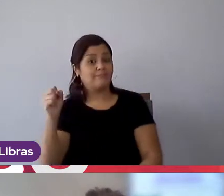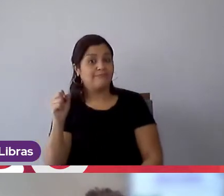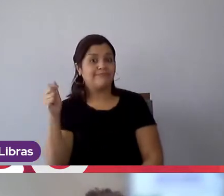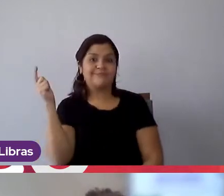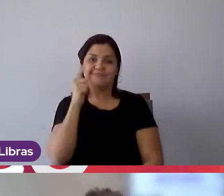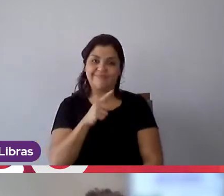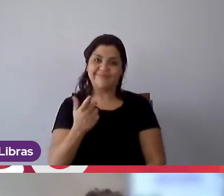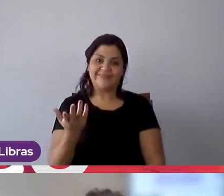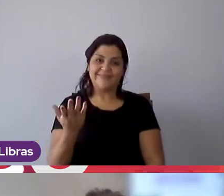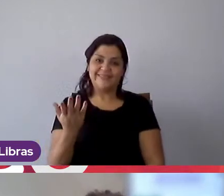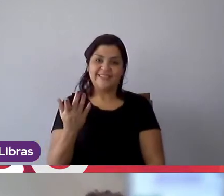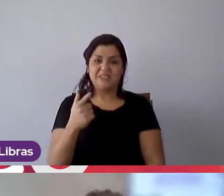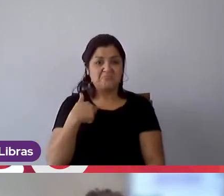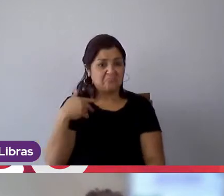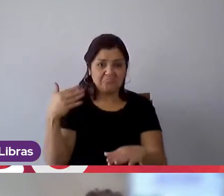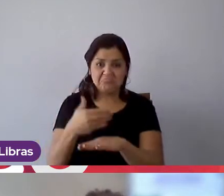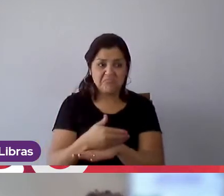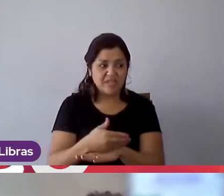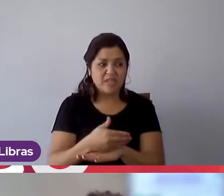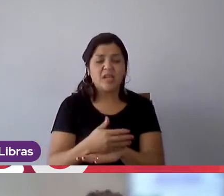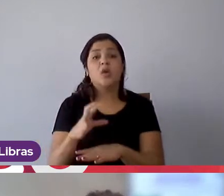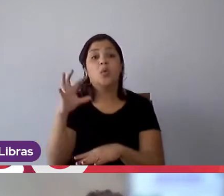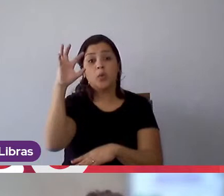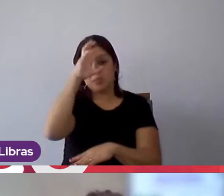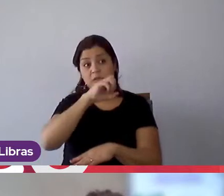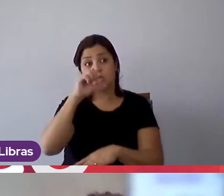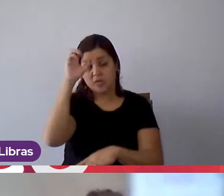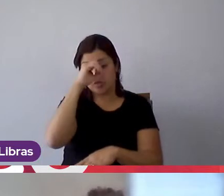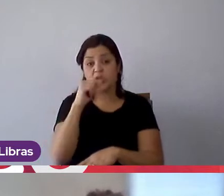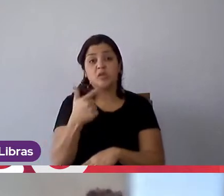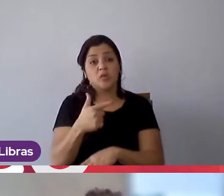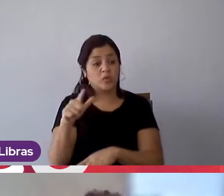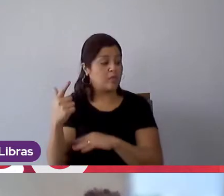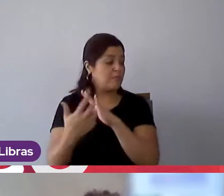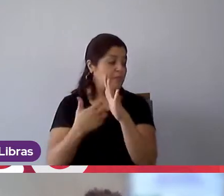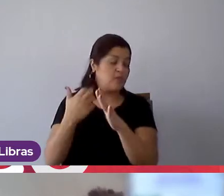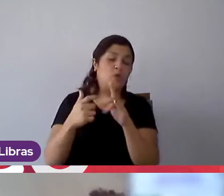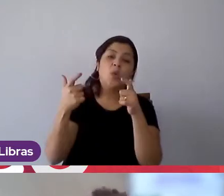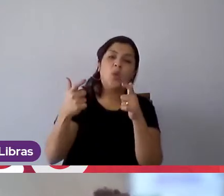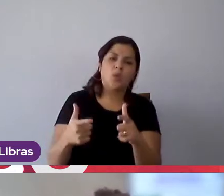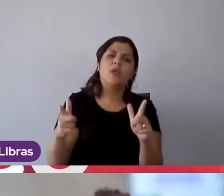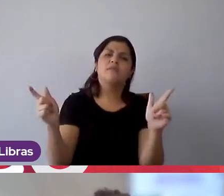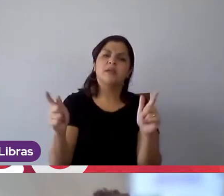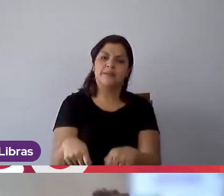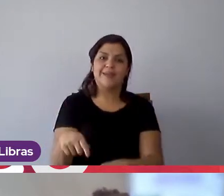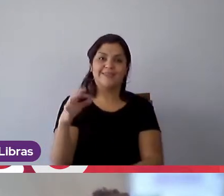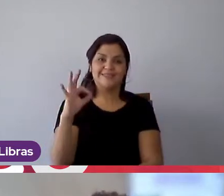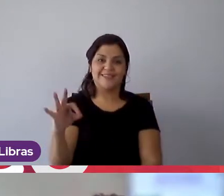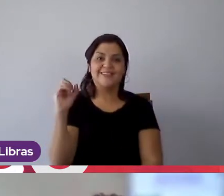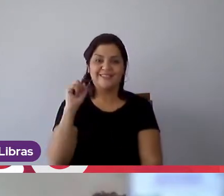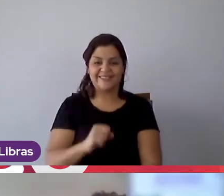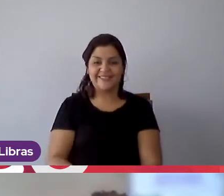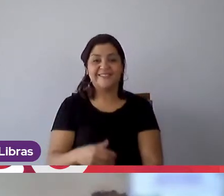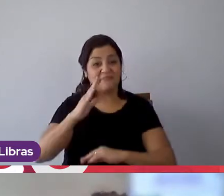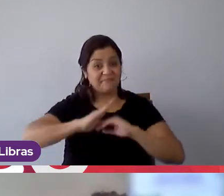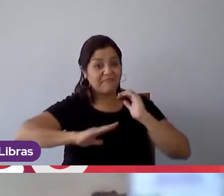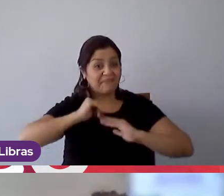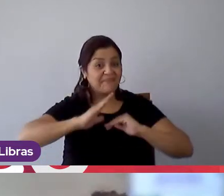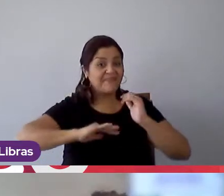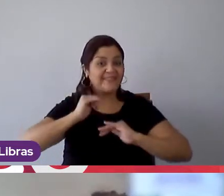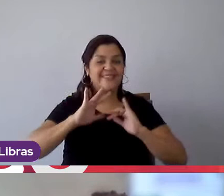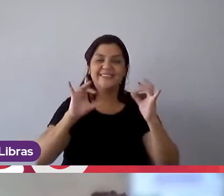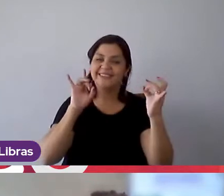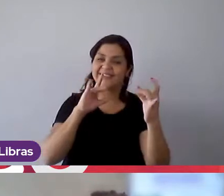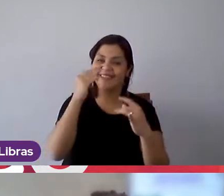a gente aprende, não entrei, eu aprendi, em outra empresa, em outro lugar, isso vai dar certo, entendeu? Então vão aplicando os feedbacks,